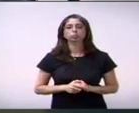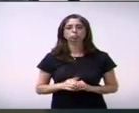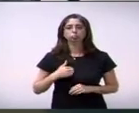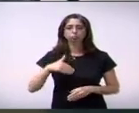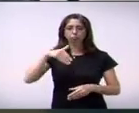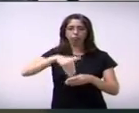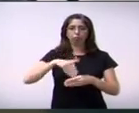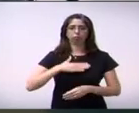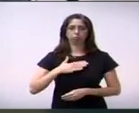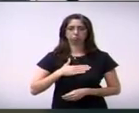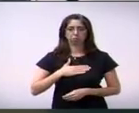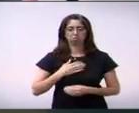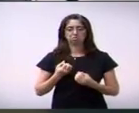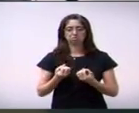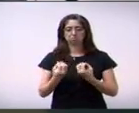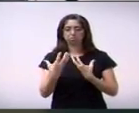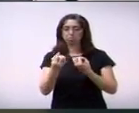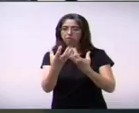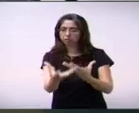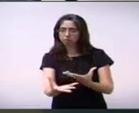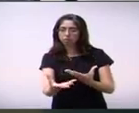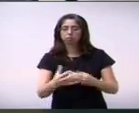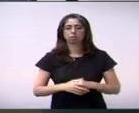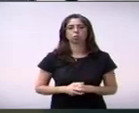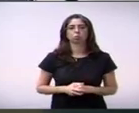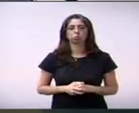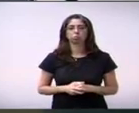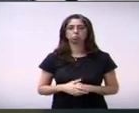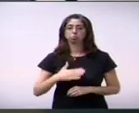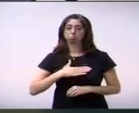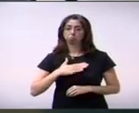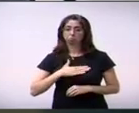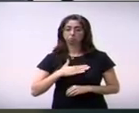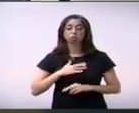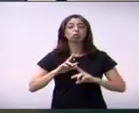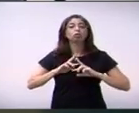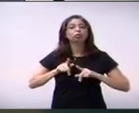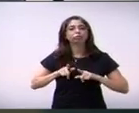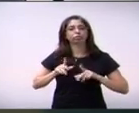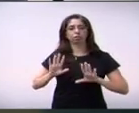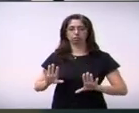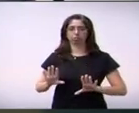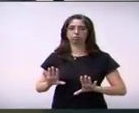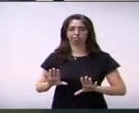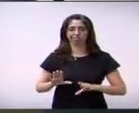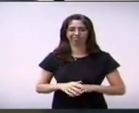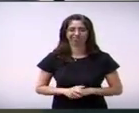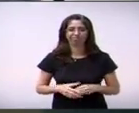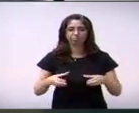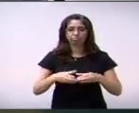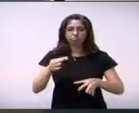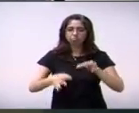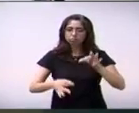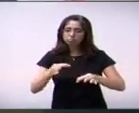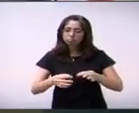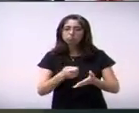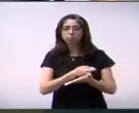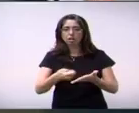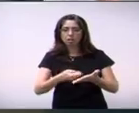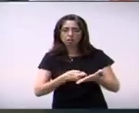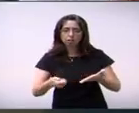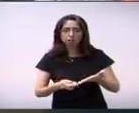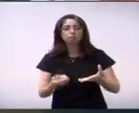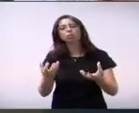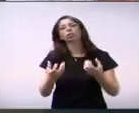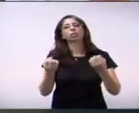nessas informações, o parecer da Comissão de Justiça e Redação não foi baseado nessas informações, e eu gostaria de